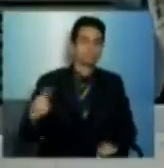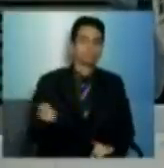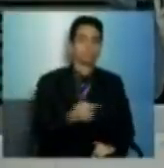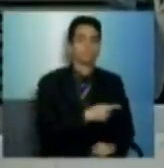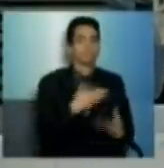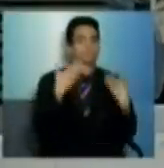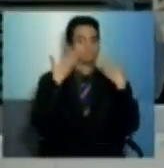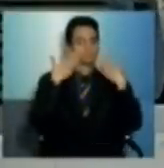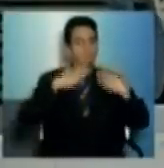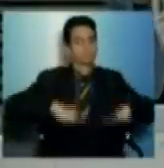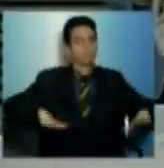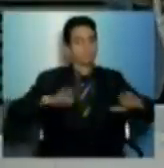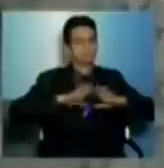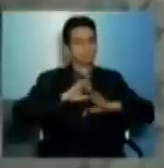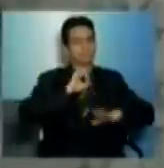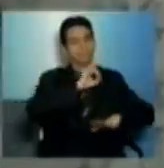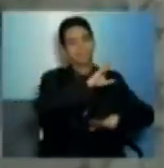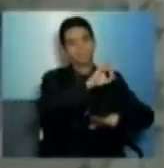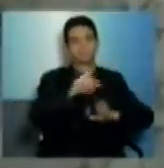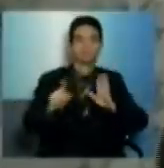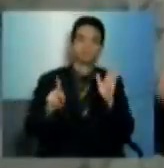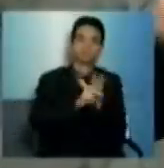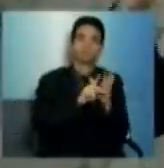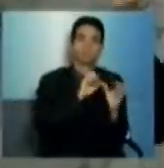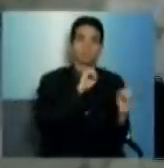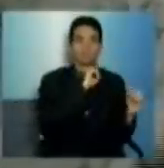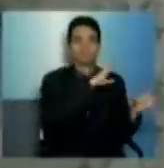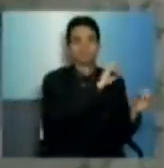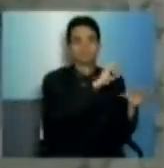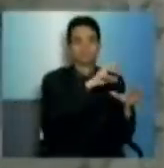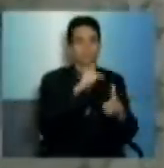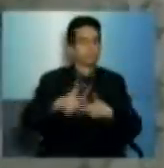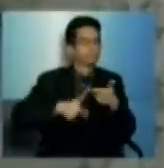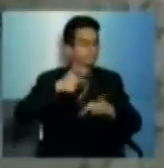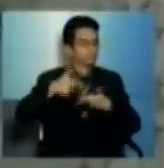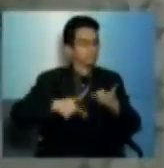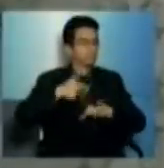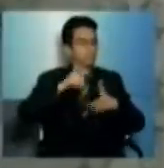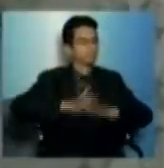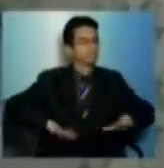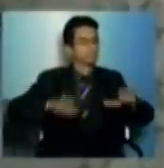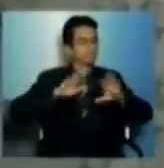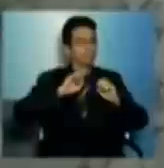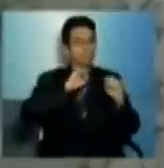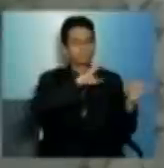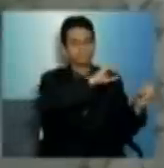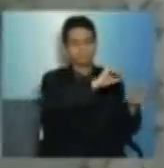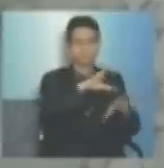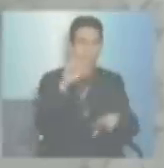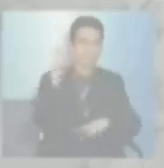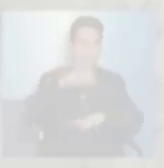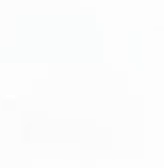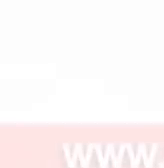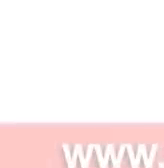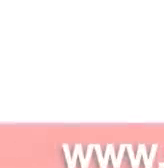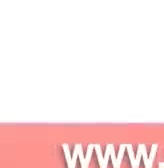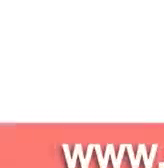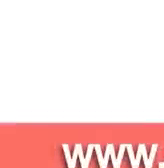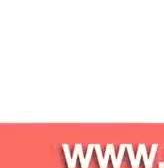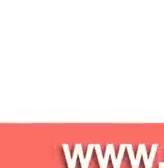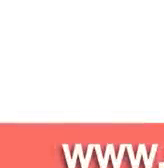oferecemos a todos os profissionais da educação, a todos os trabalhadores da educação do Estado de São Paulo.